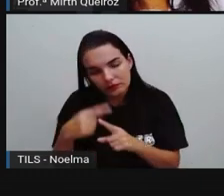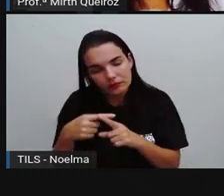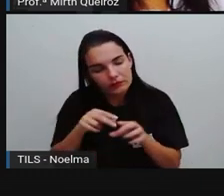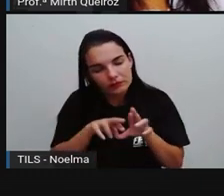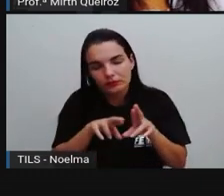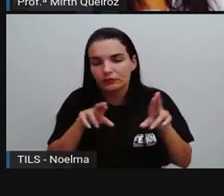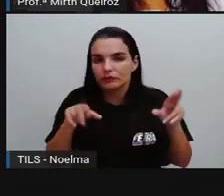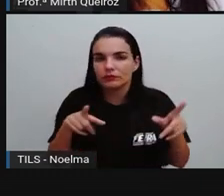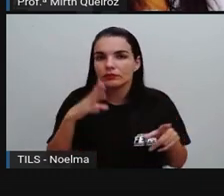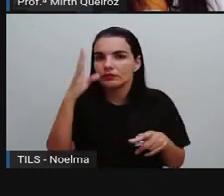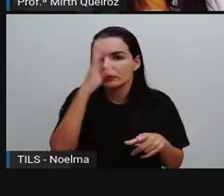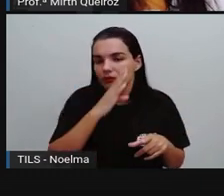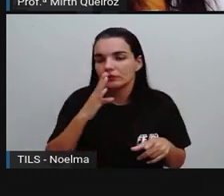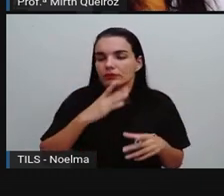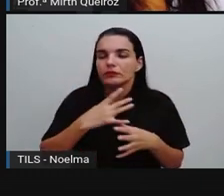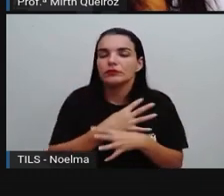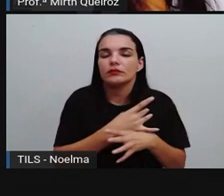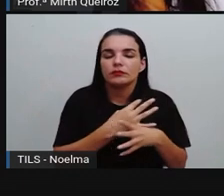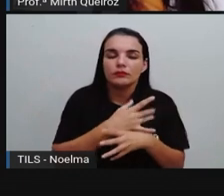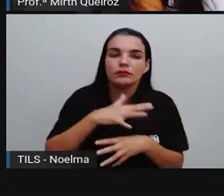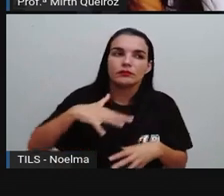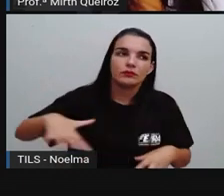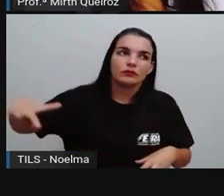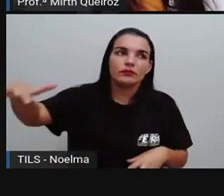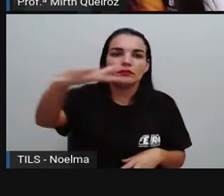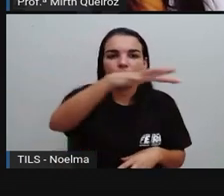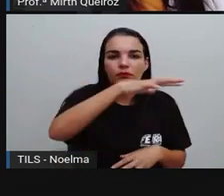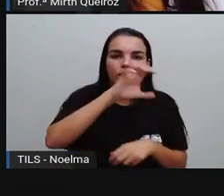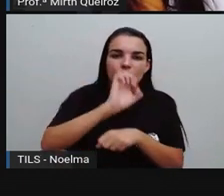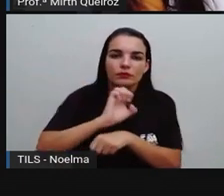do que aconteceu com as outras cidades em todos os outros estados.